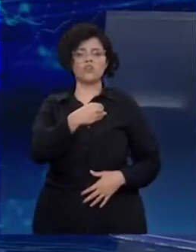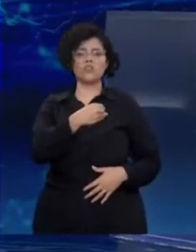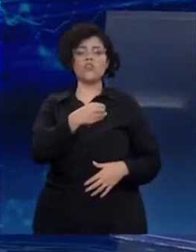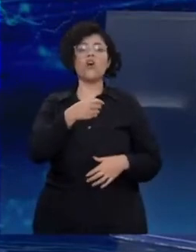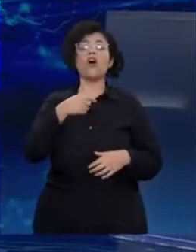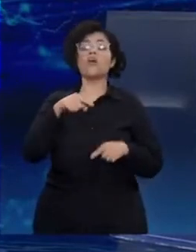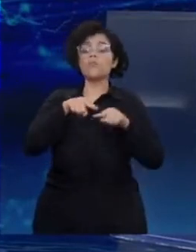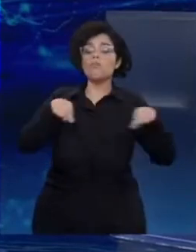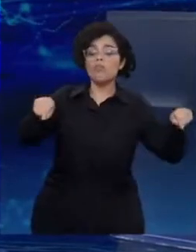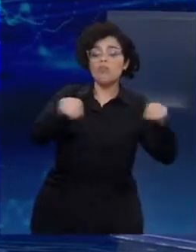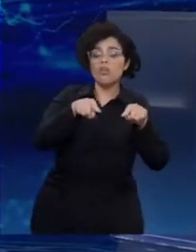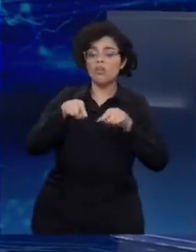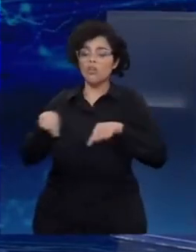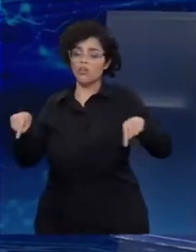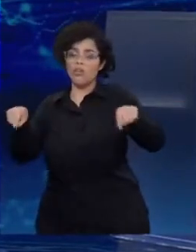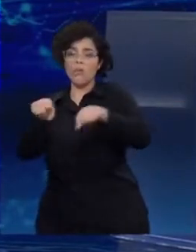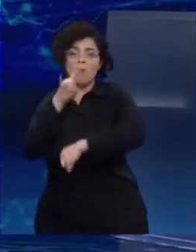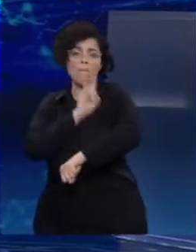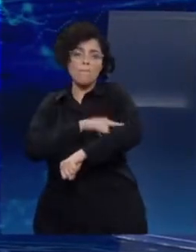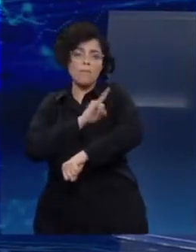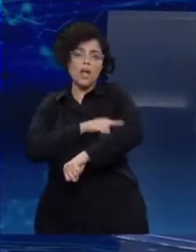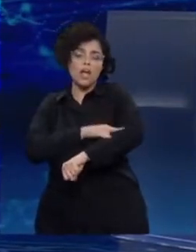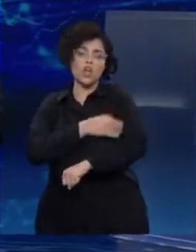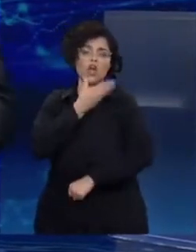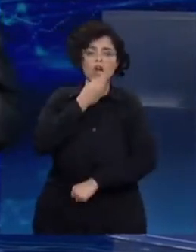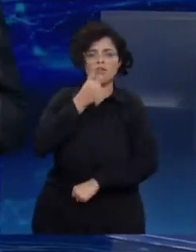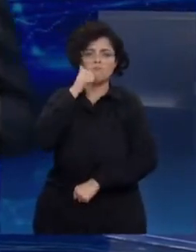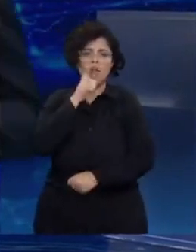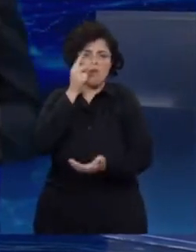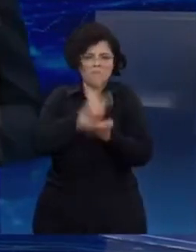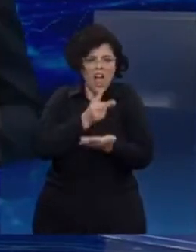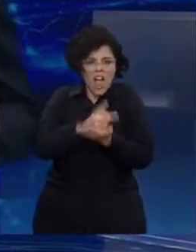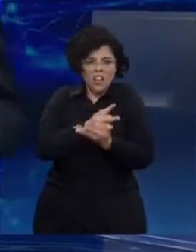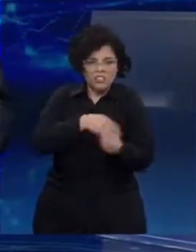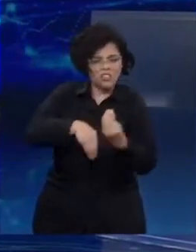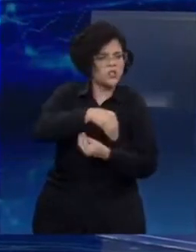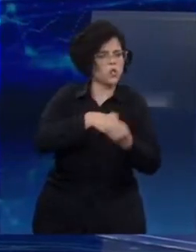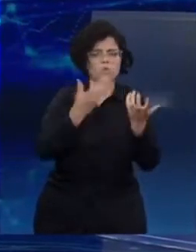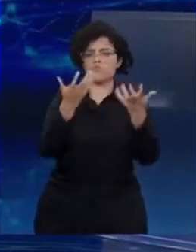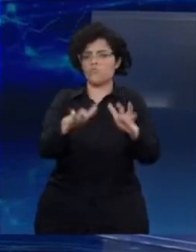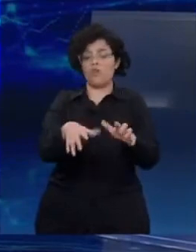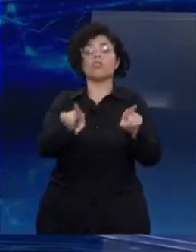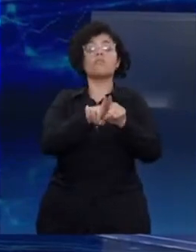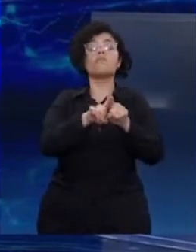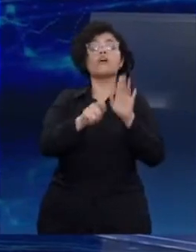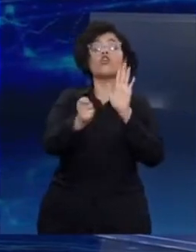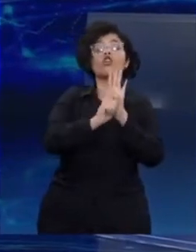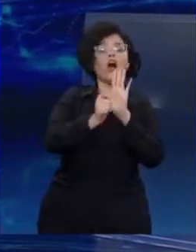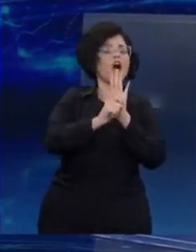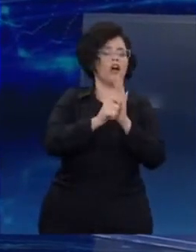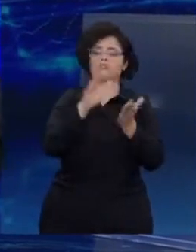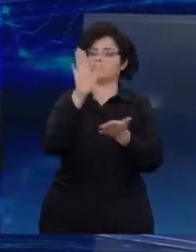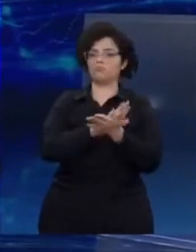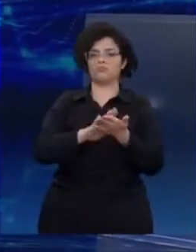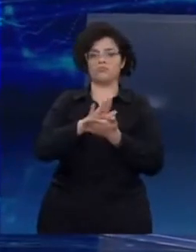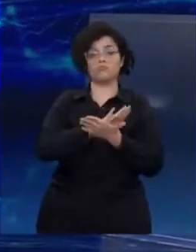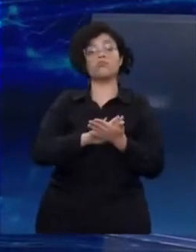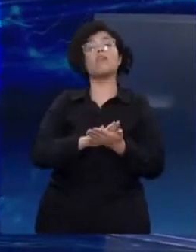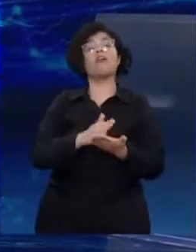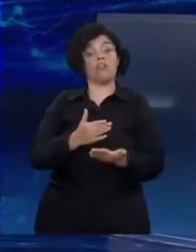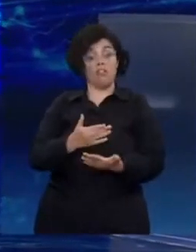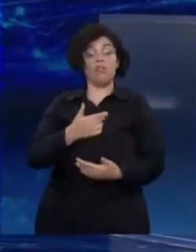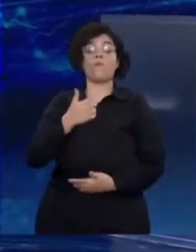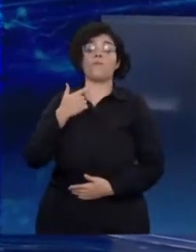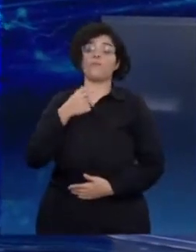mesmo banheiro. Essa é a política do Lá de Lá. Nós queremos um país sem drogas. O Lá de Lá quer